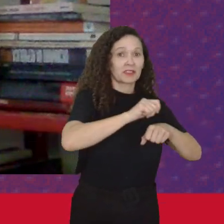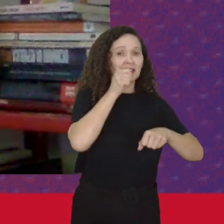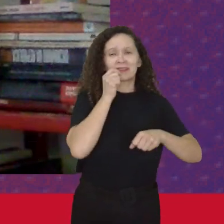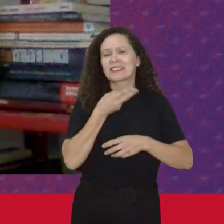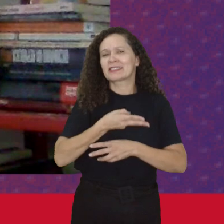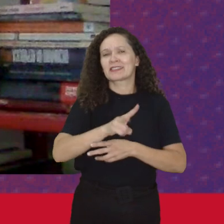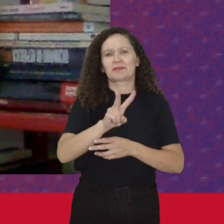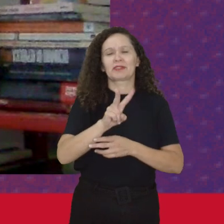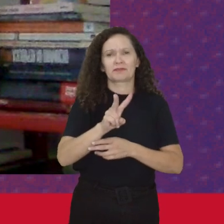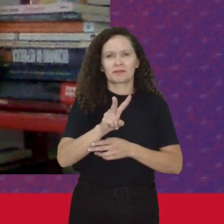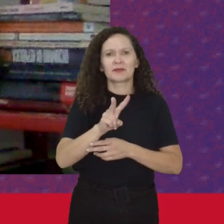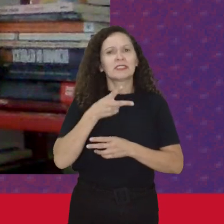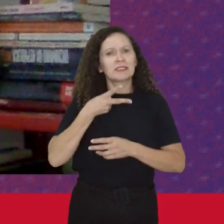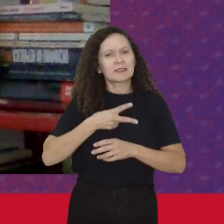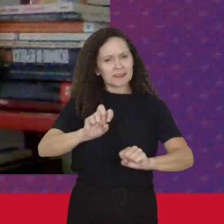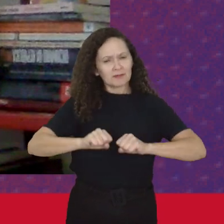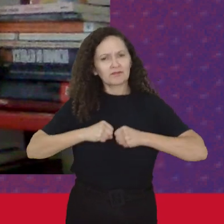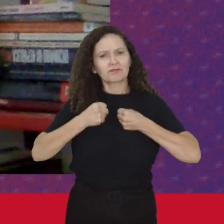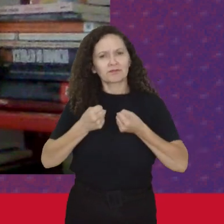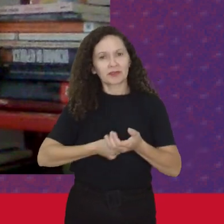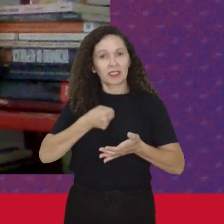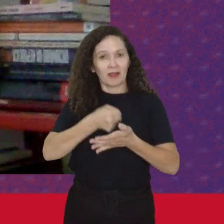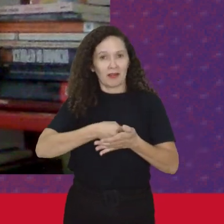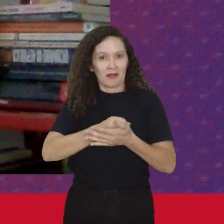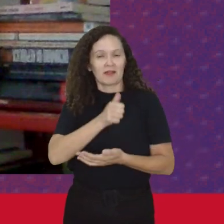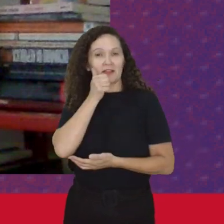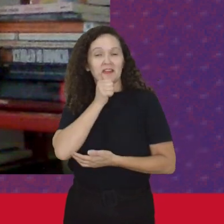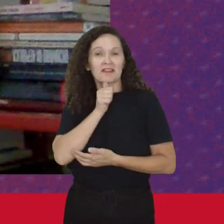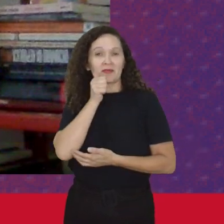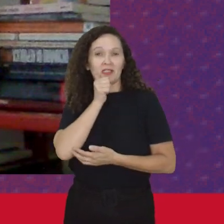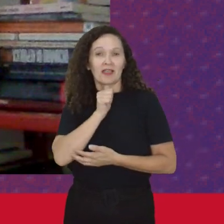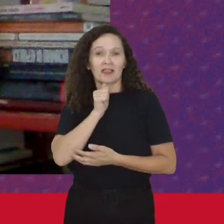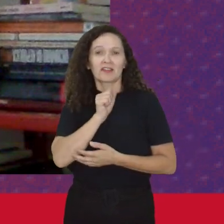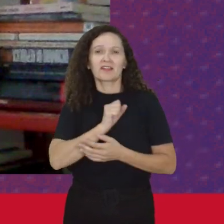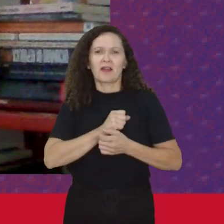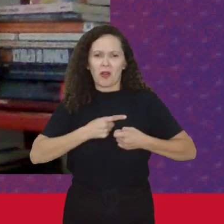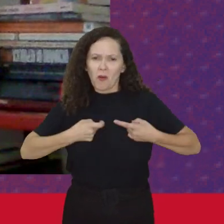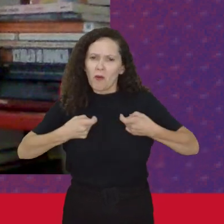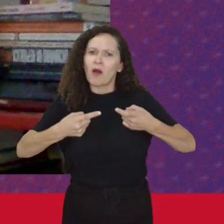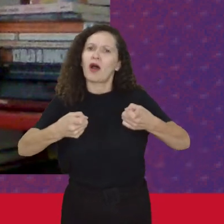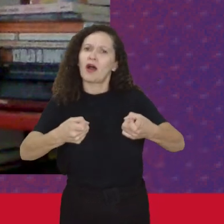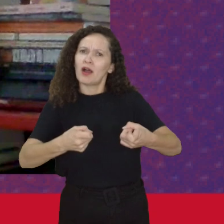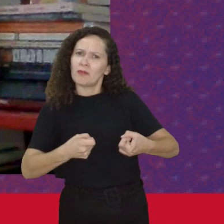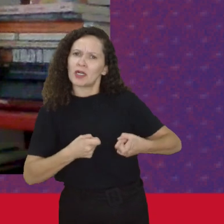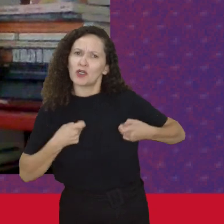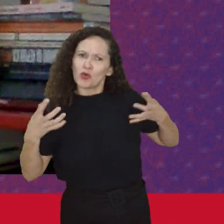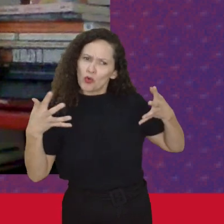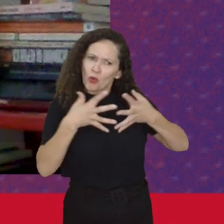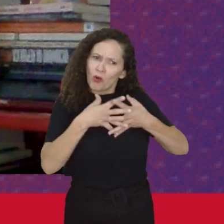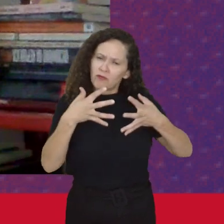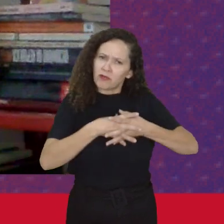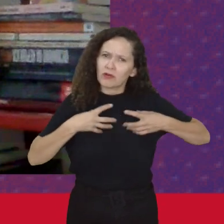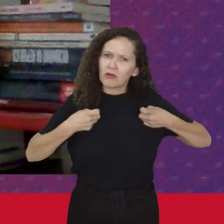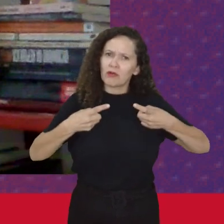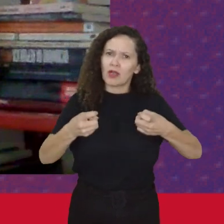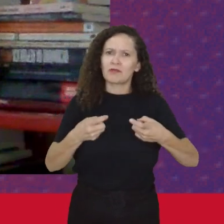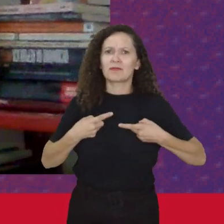Indepensas Foram feitas De maneira Armada Por conflito Armado